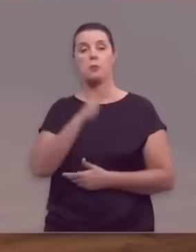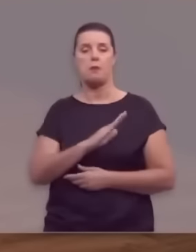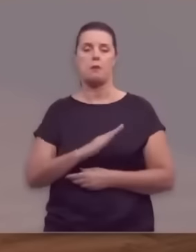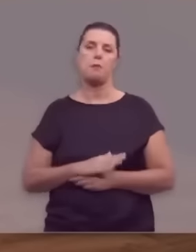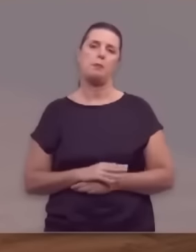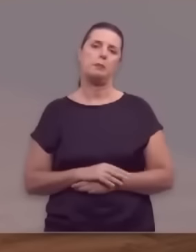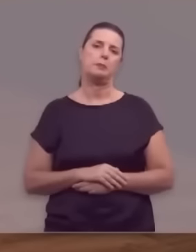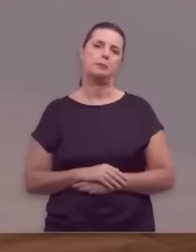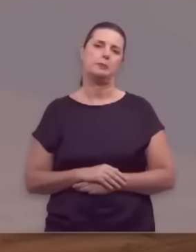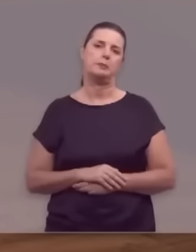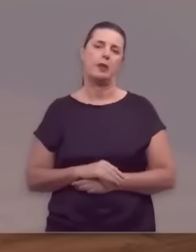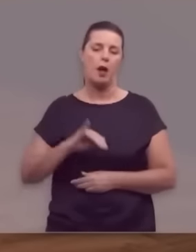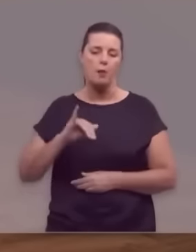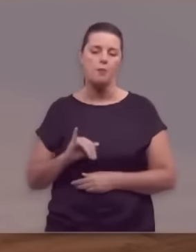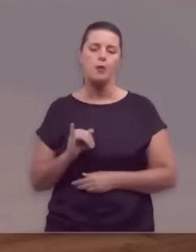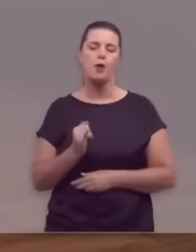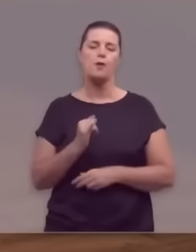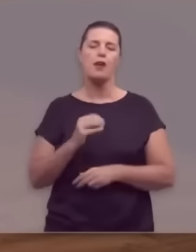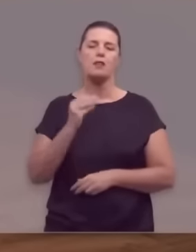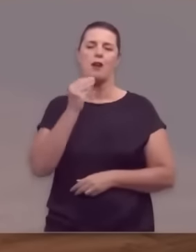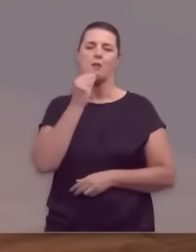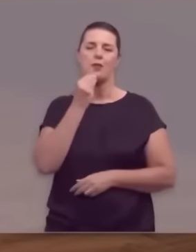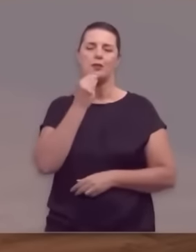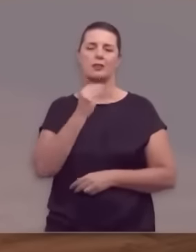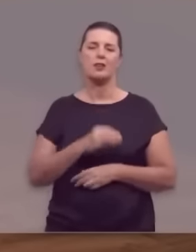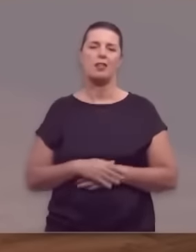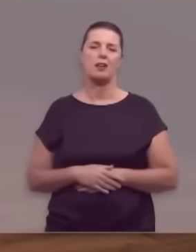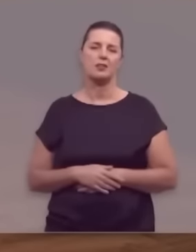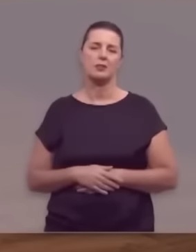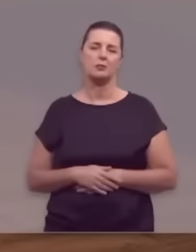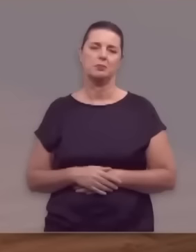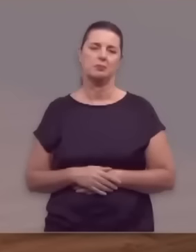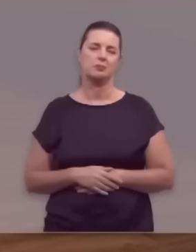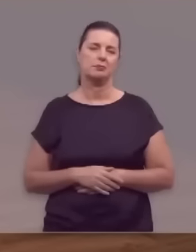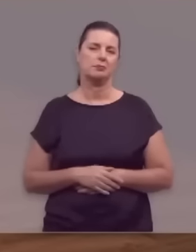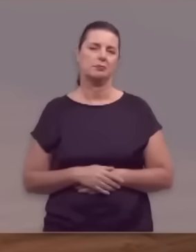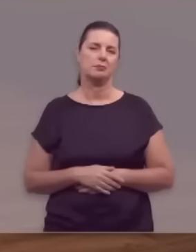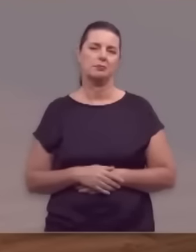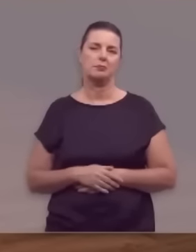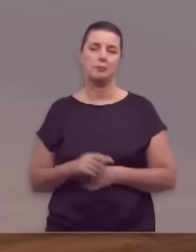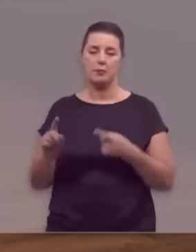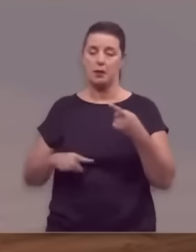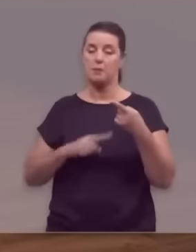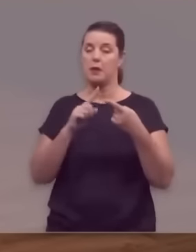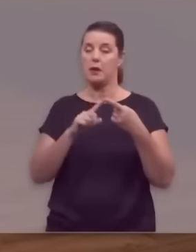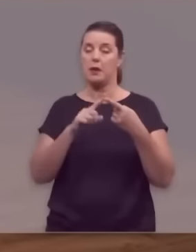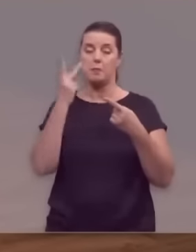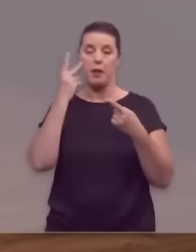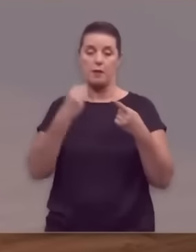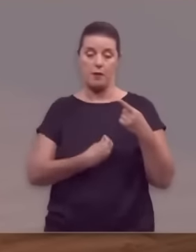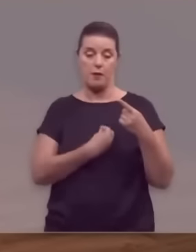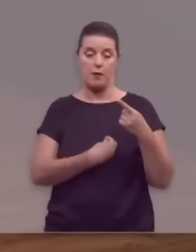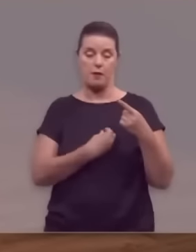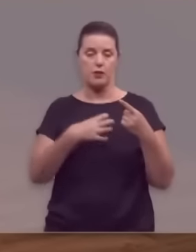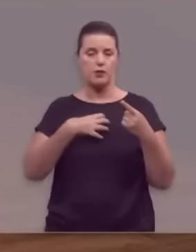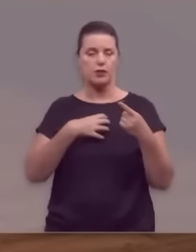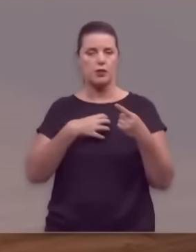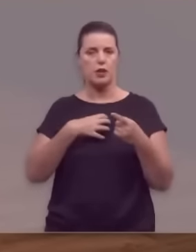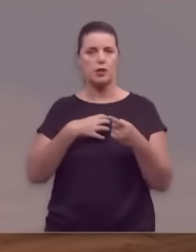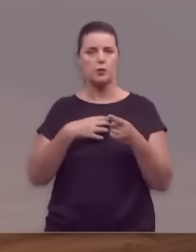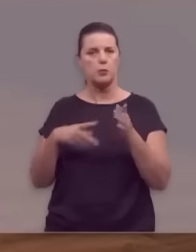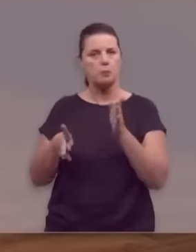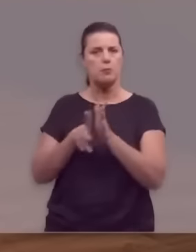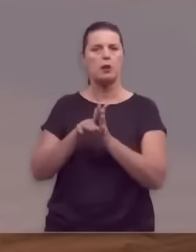E aproveitarmos as oportunidades, primeiramente, para vivermos de modo